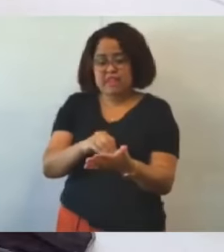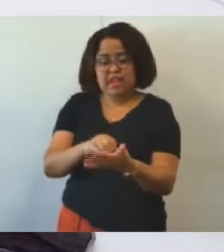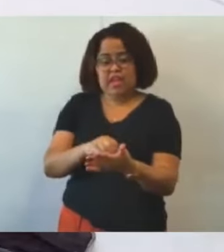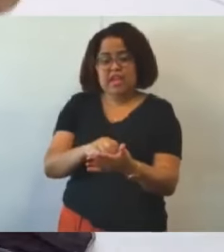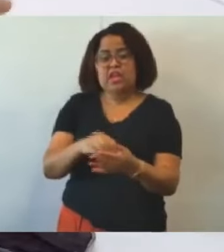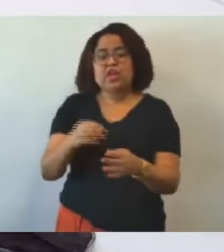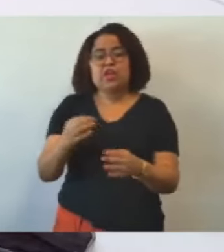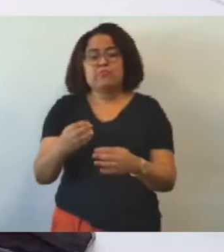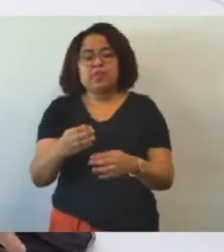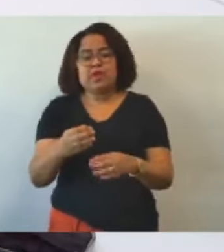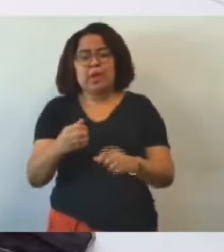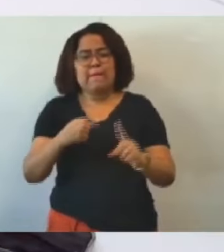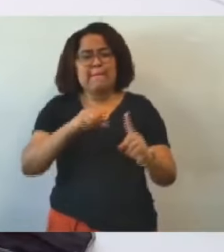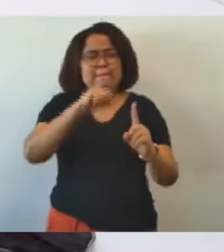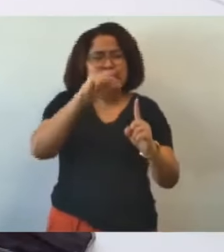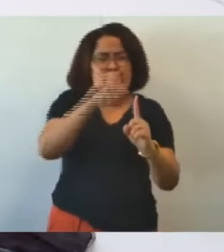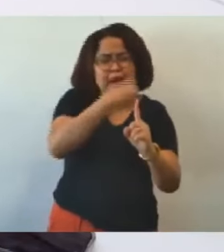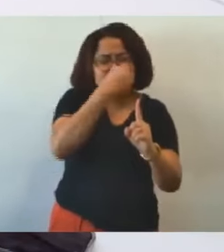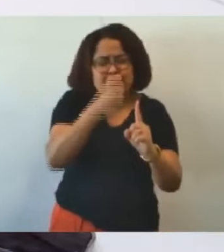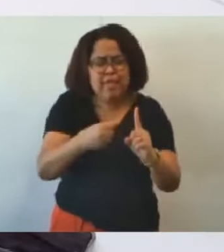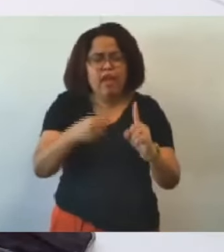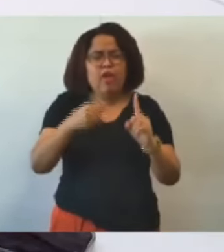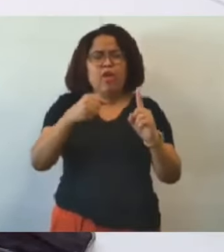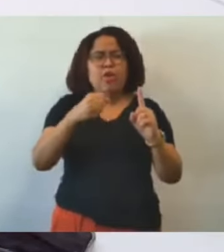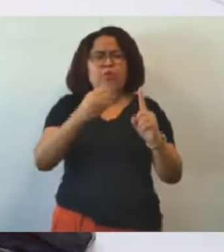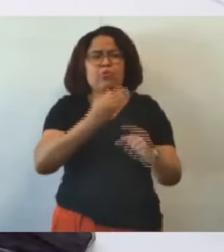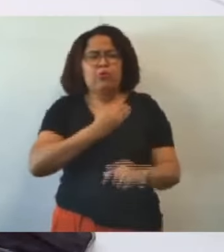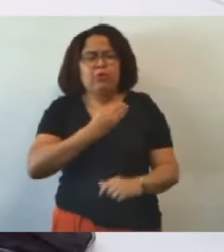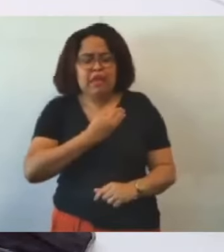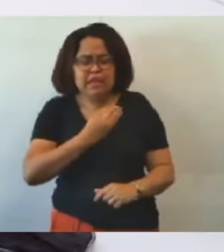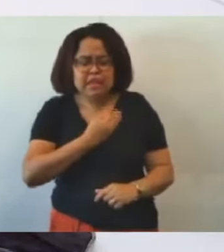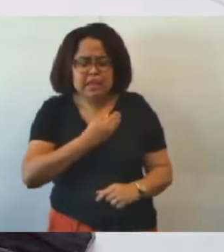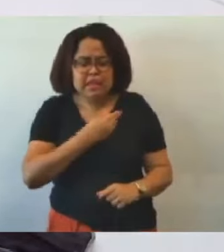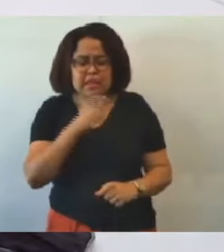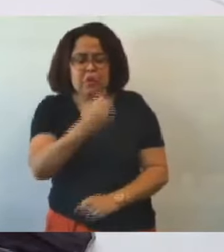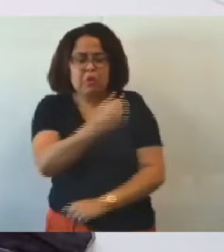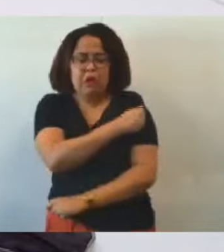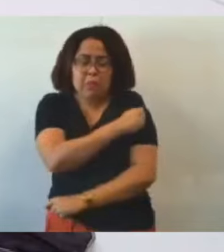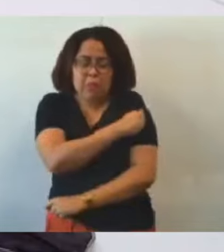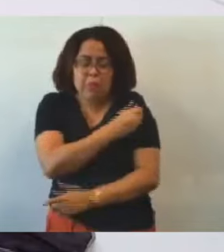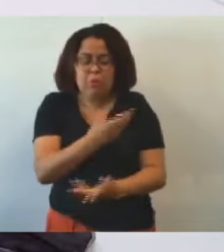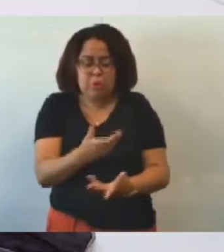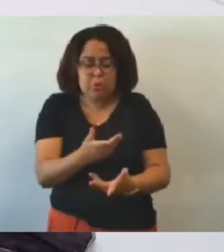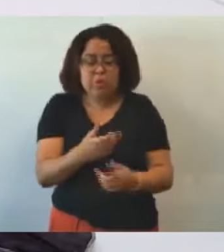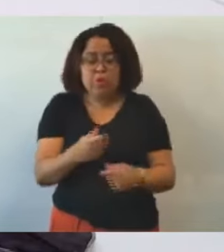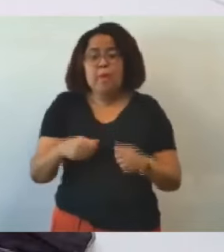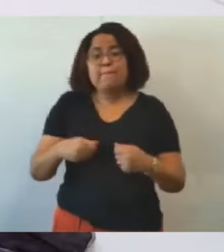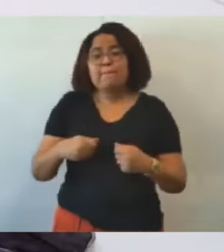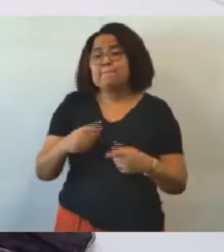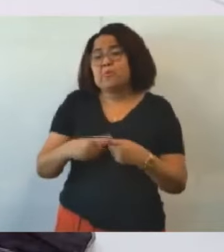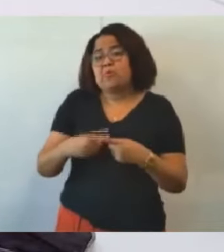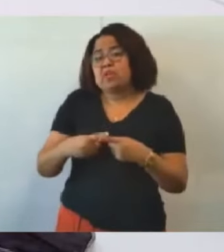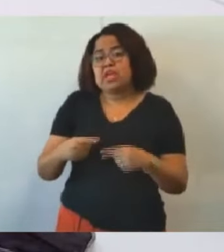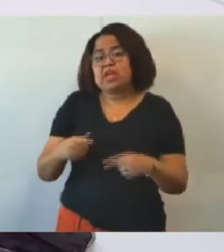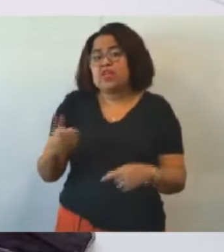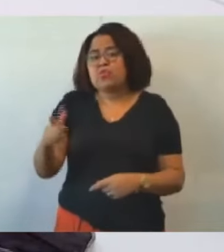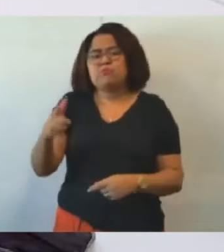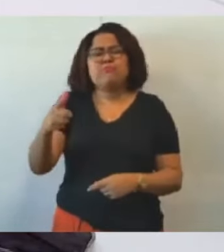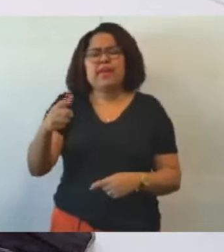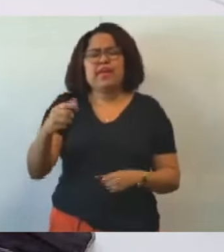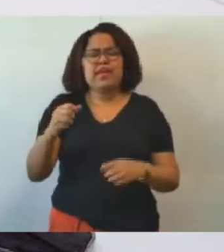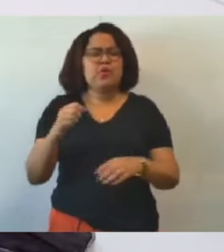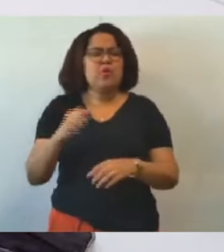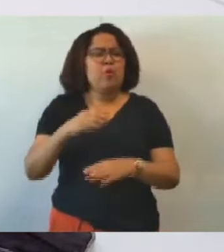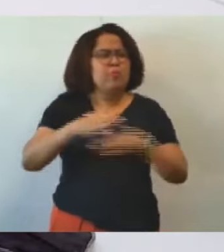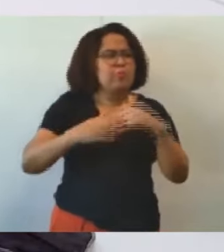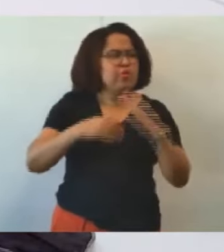coleguinha ou fez alguma outra coisa aí vai todo mundo lá para o conselho tutelar quer dizer isso também precisava resolver os abrigos o abrigo a gente não